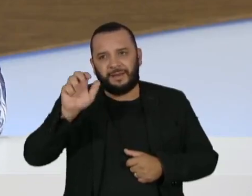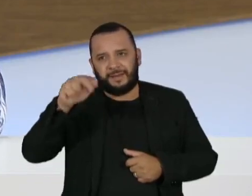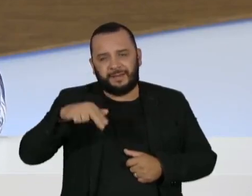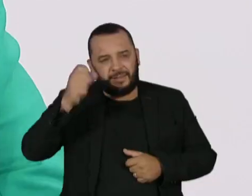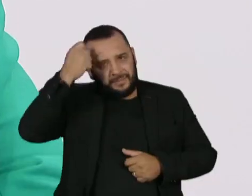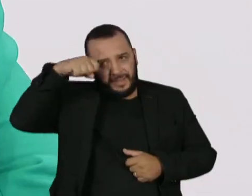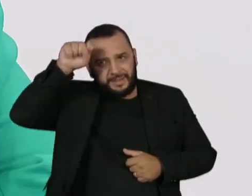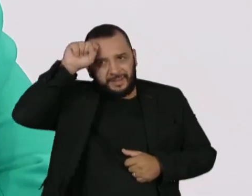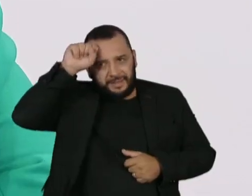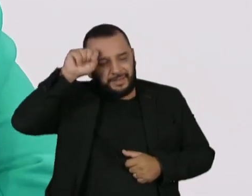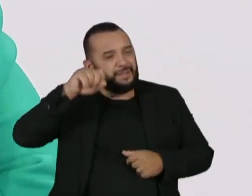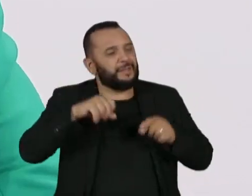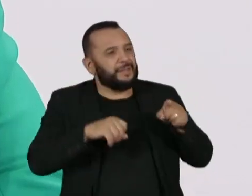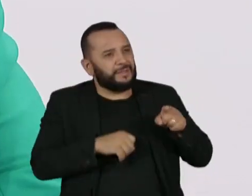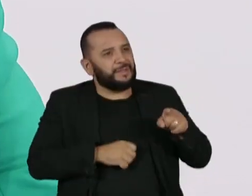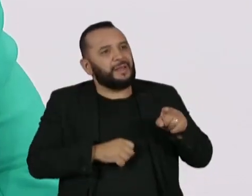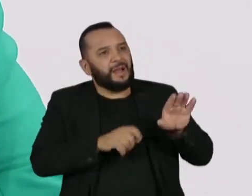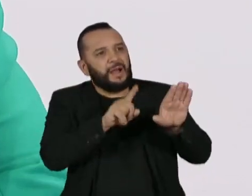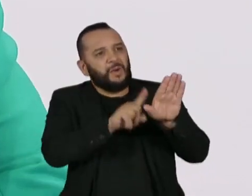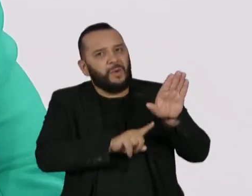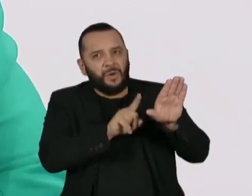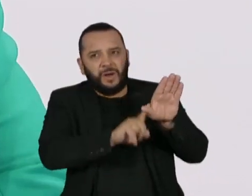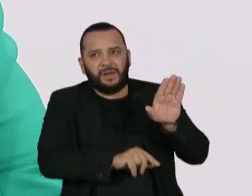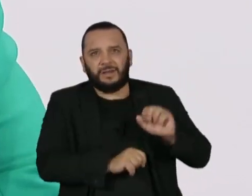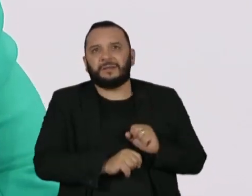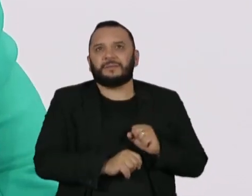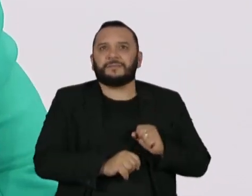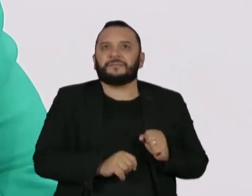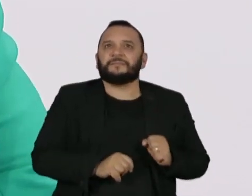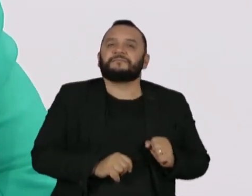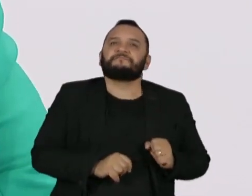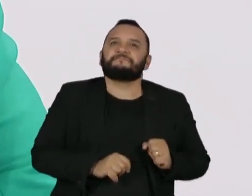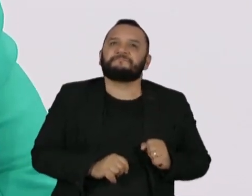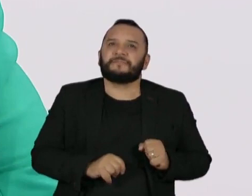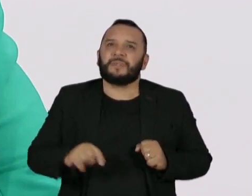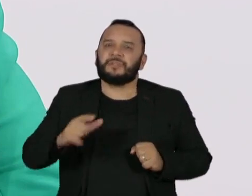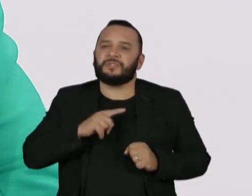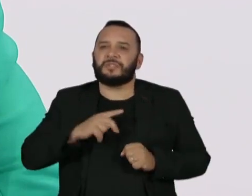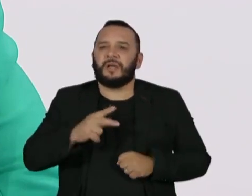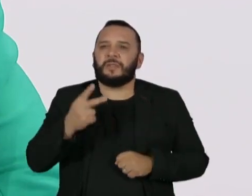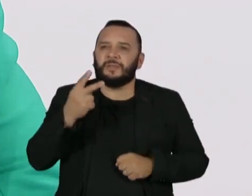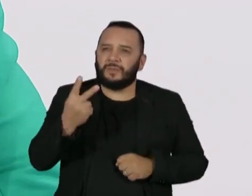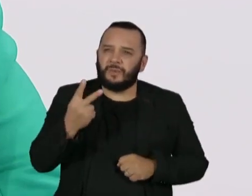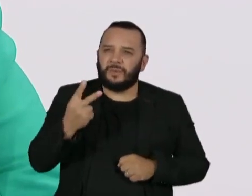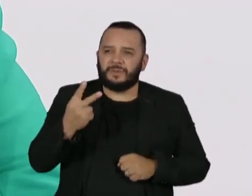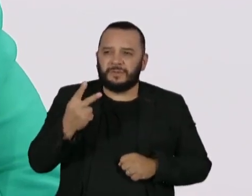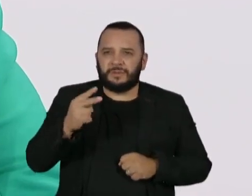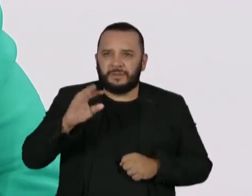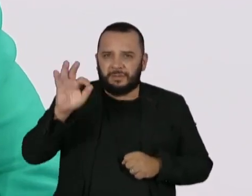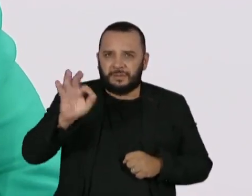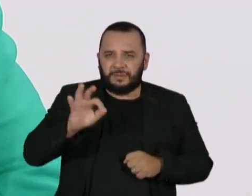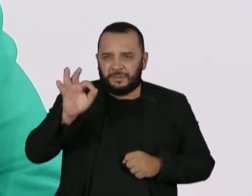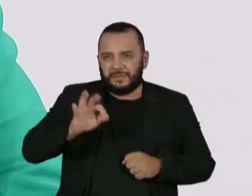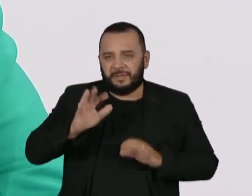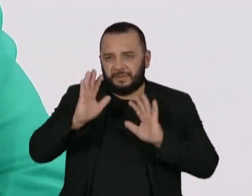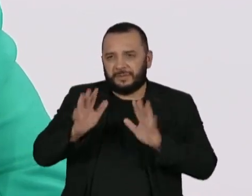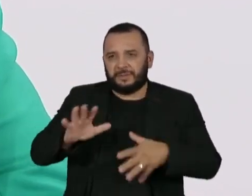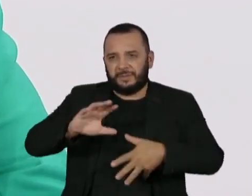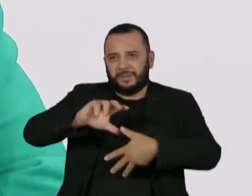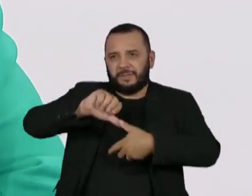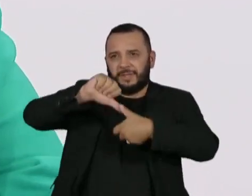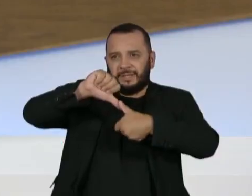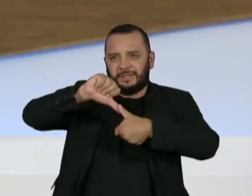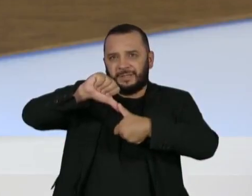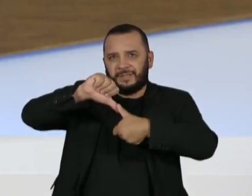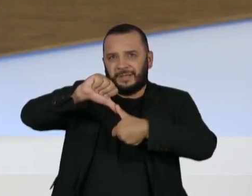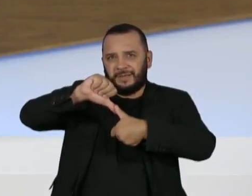Uganda. Angola. Eu 2% da América Central e